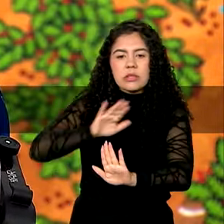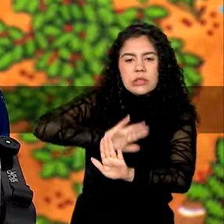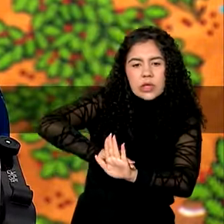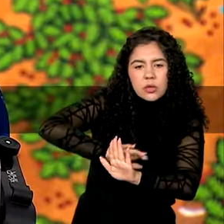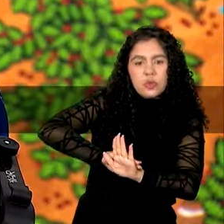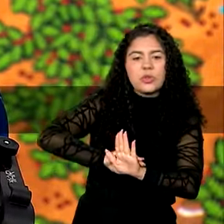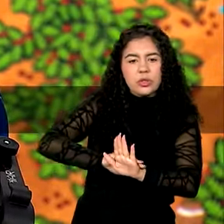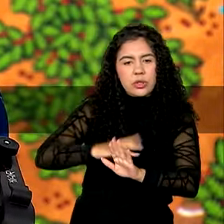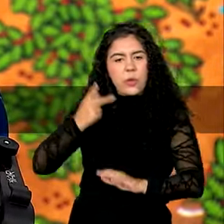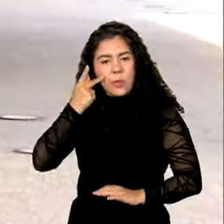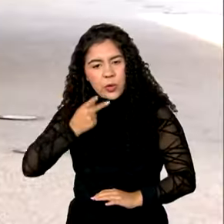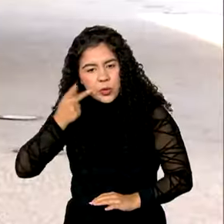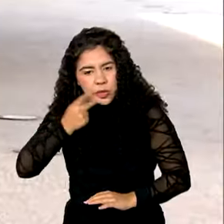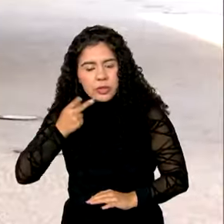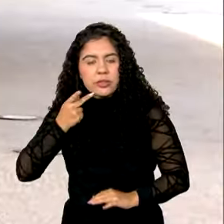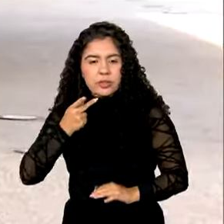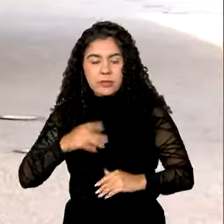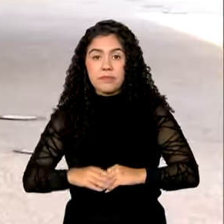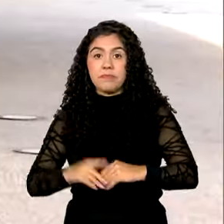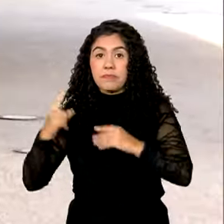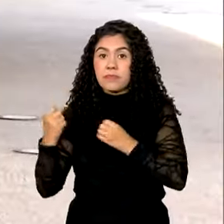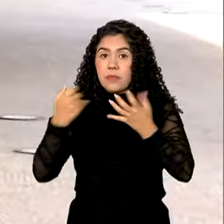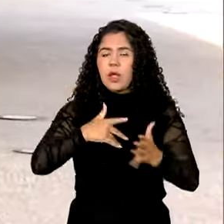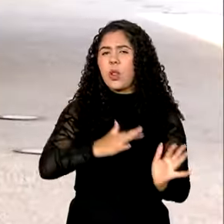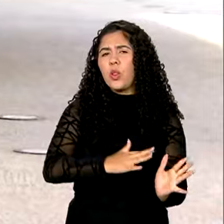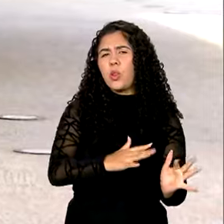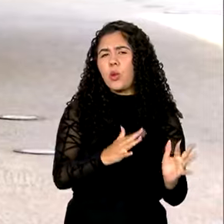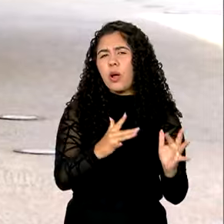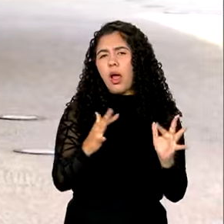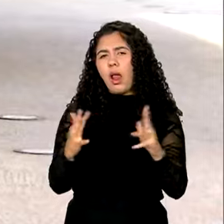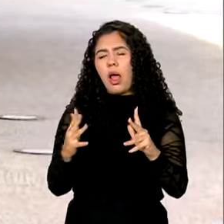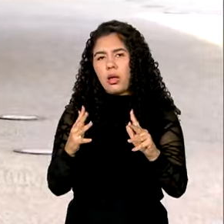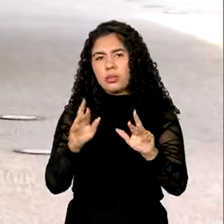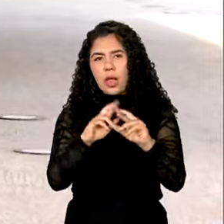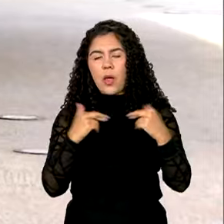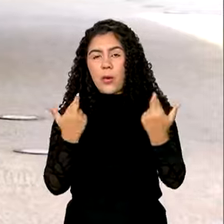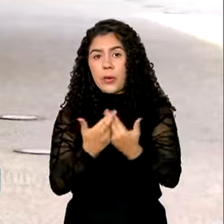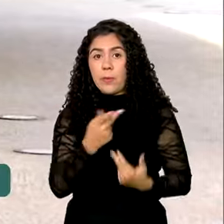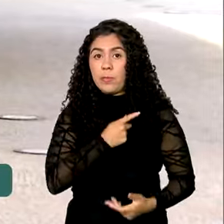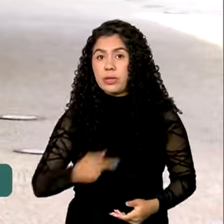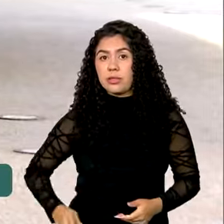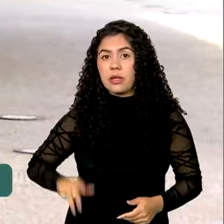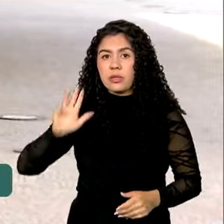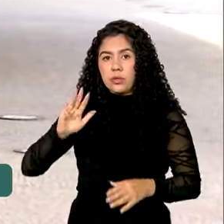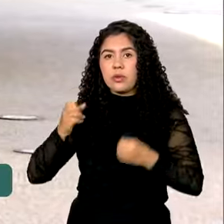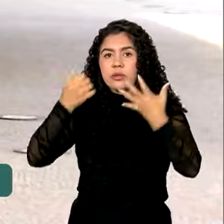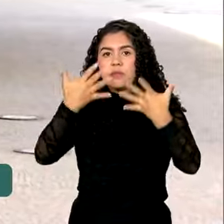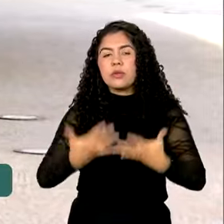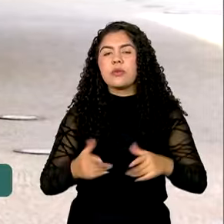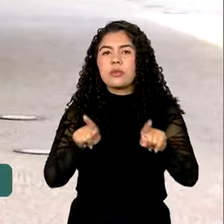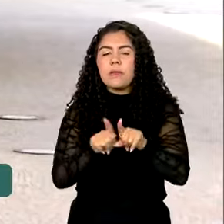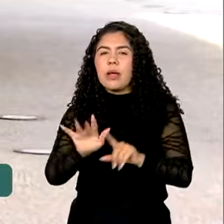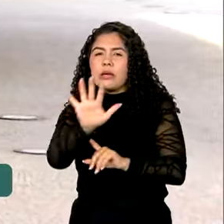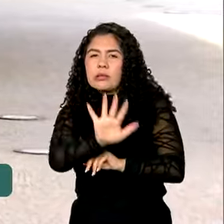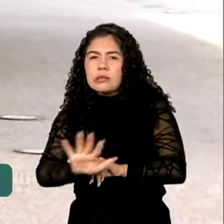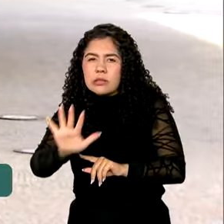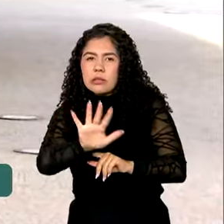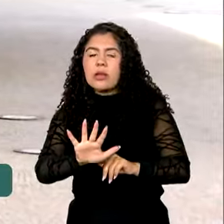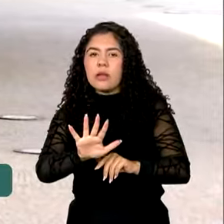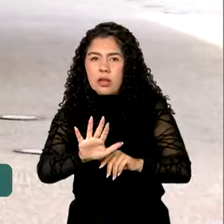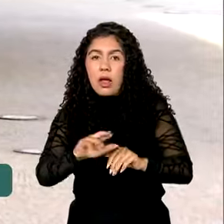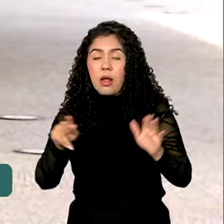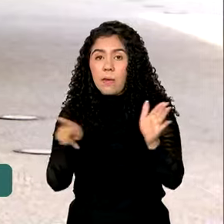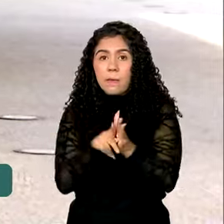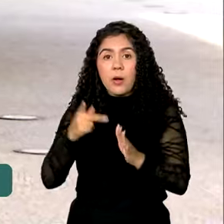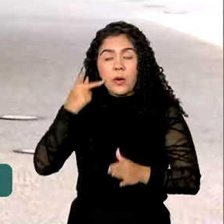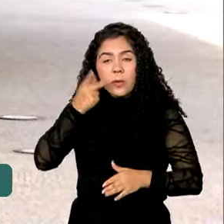senão a lo que mais conviene ao país. Durante a reunião, o presidente Lula comentou também sobre o cenário geopolítico da América do Sul e os